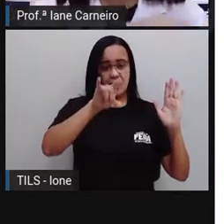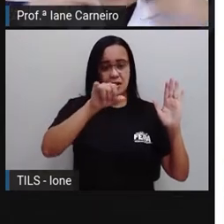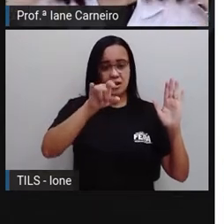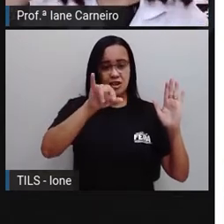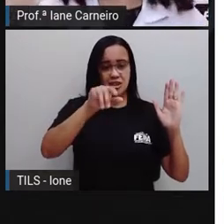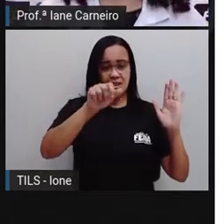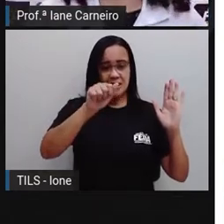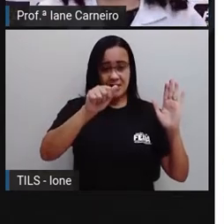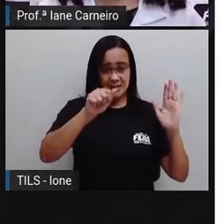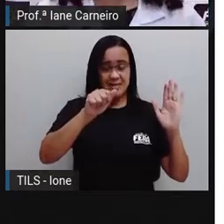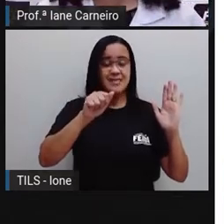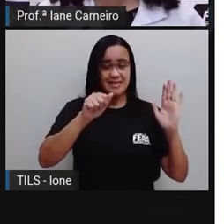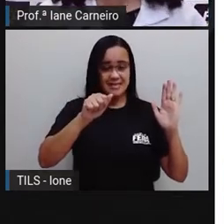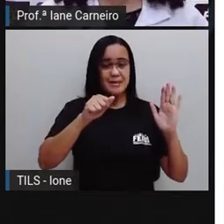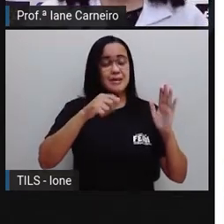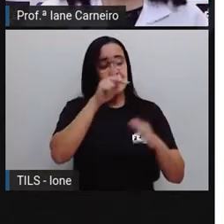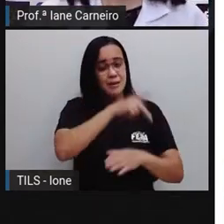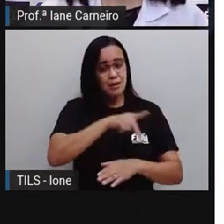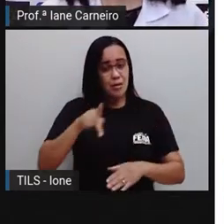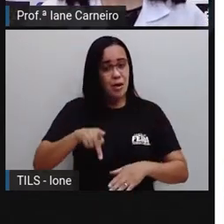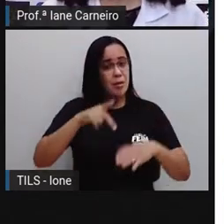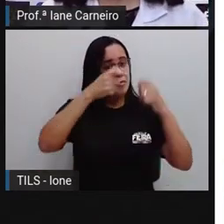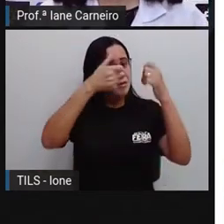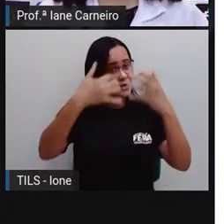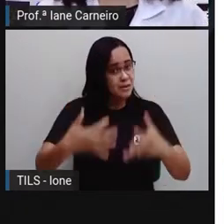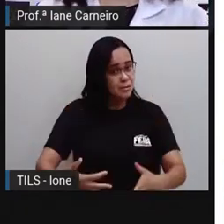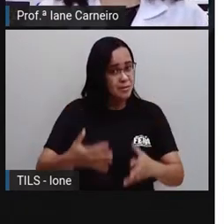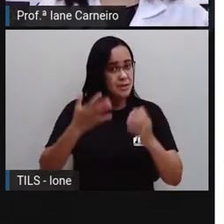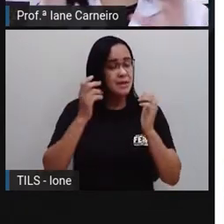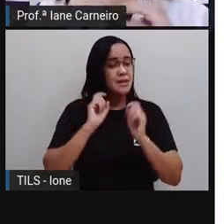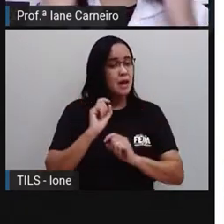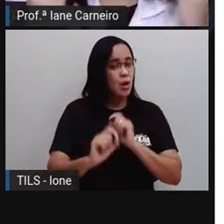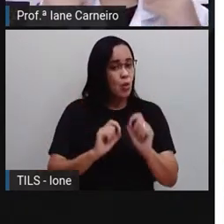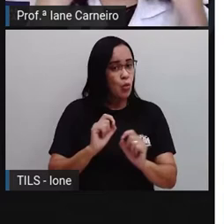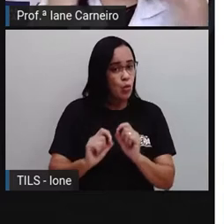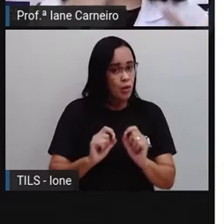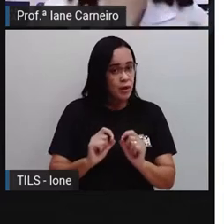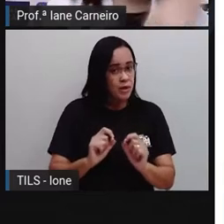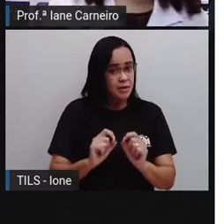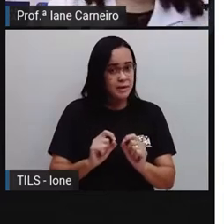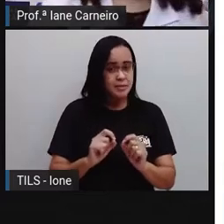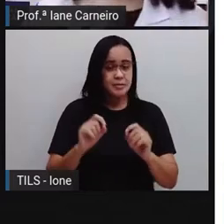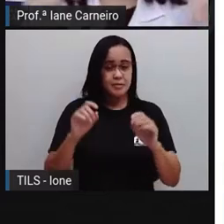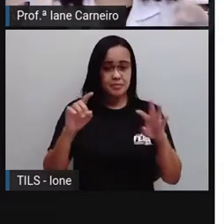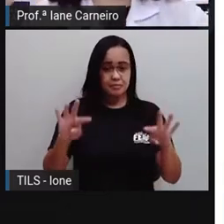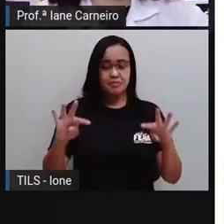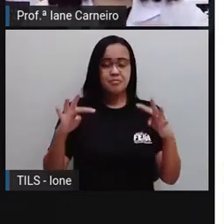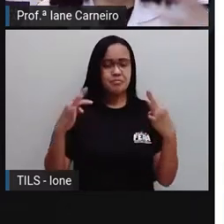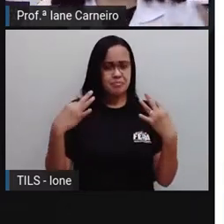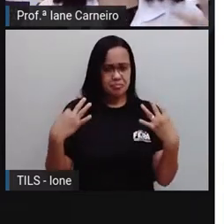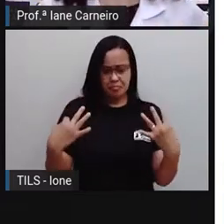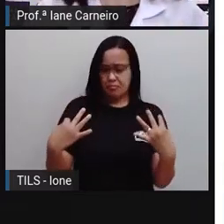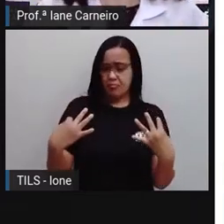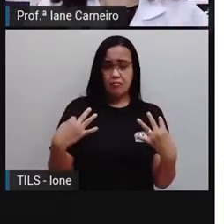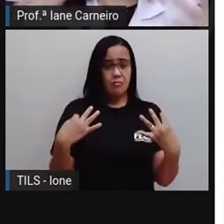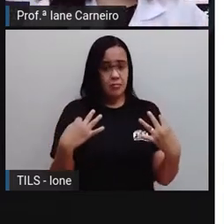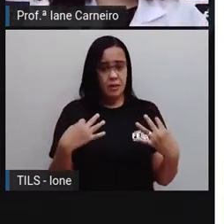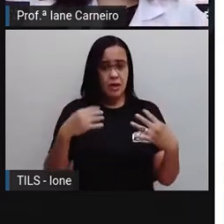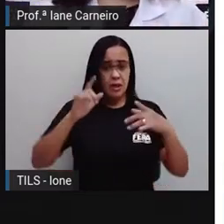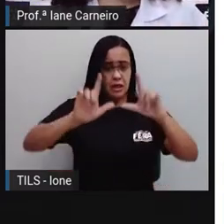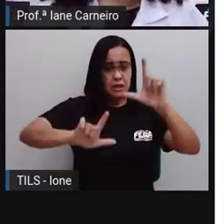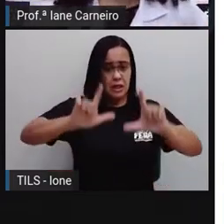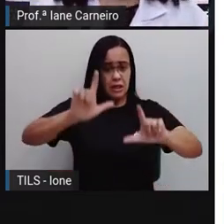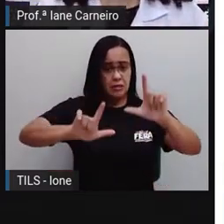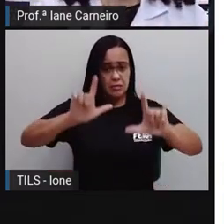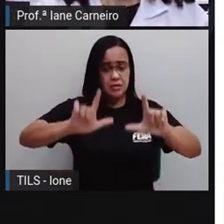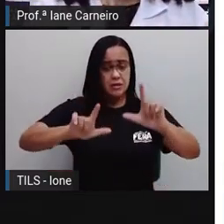já vai começar a falar para você o seguinte, que como você está me vendo pela televisão ou pelo celular, né? Ou pelo